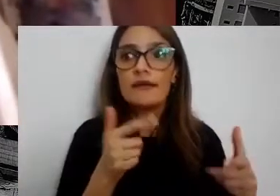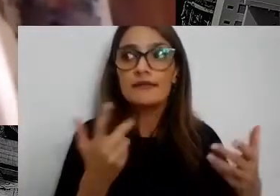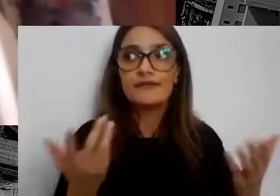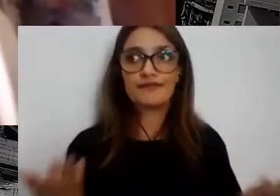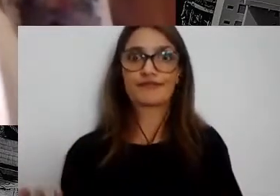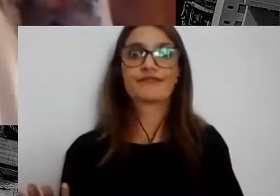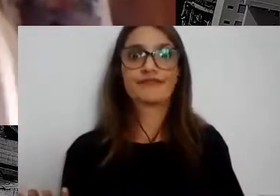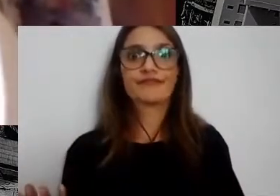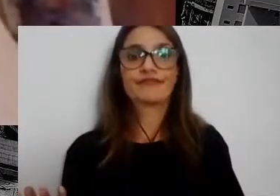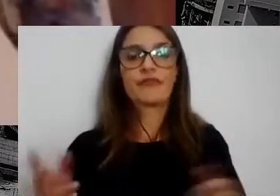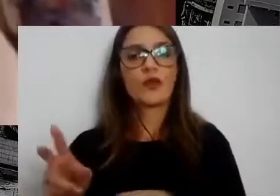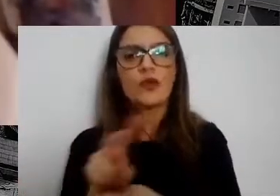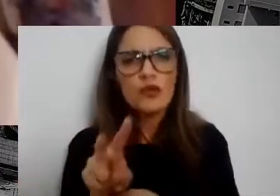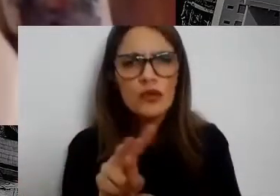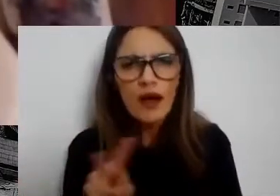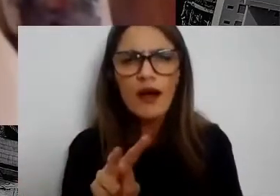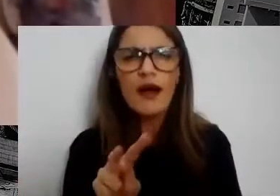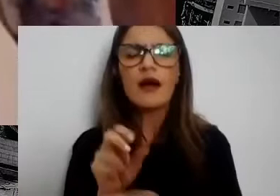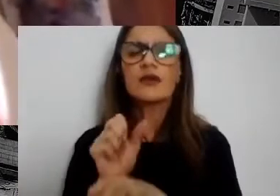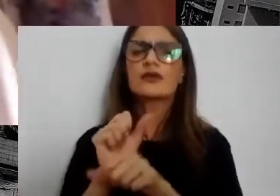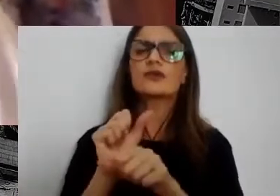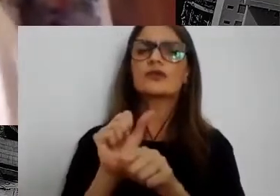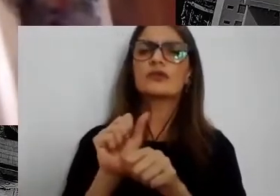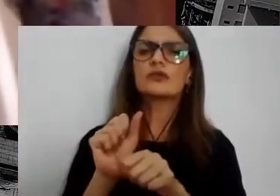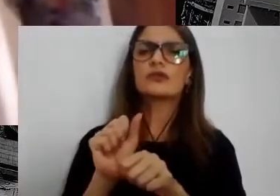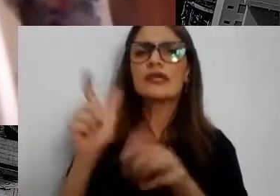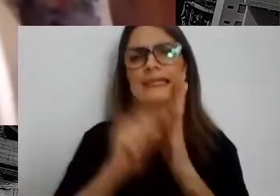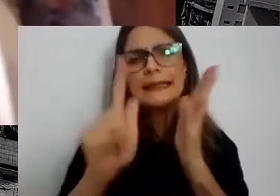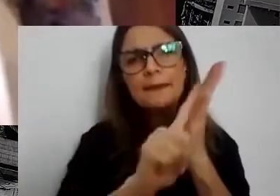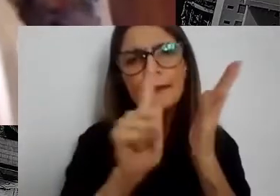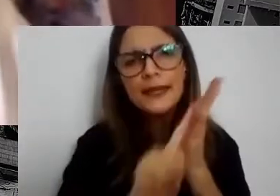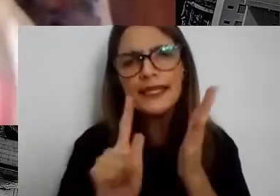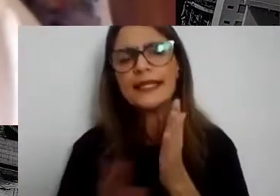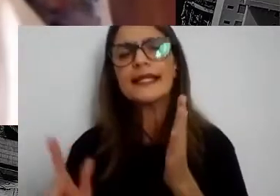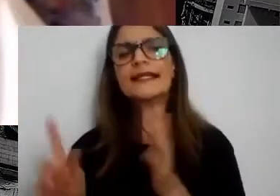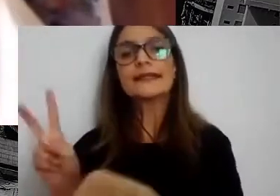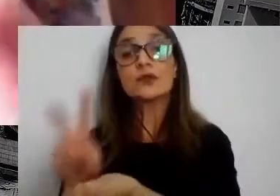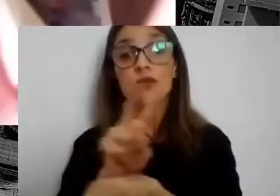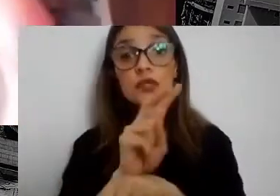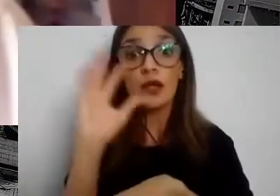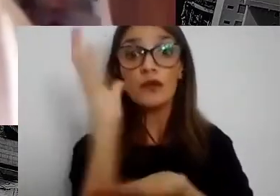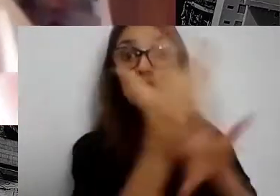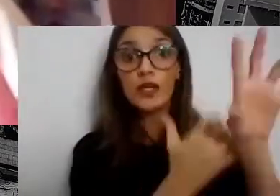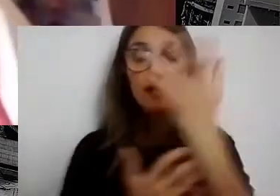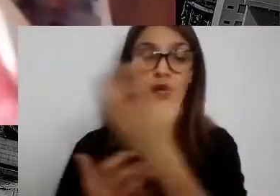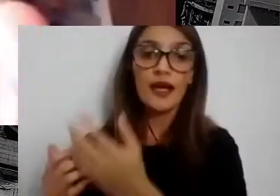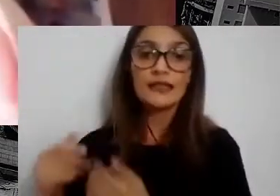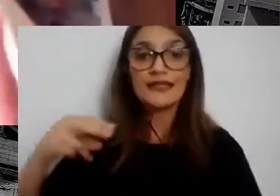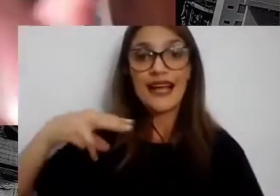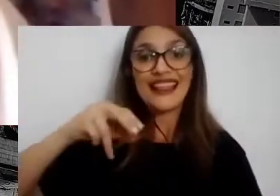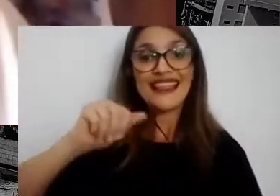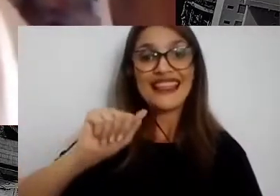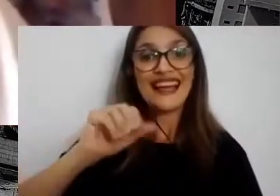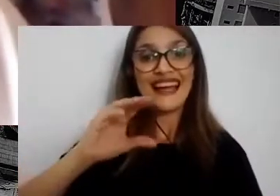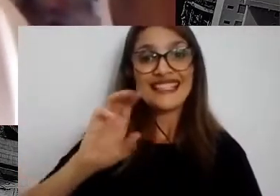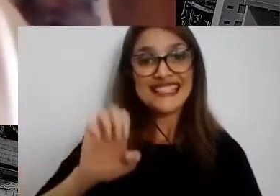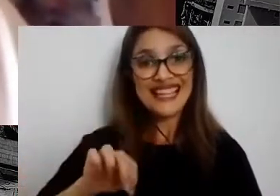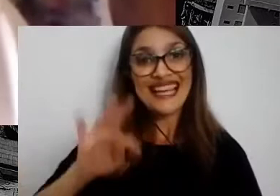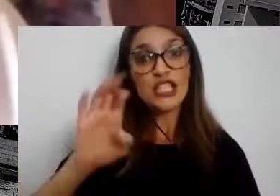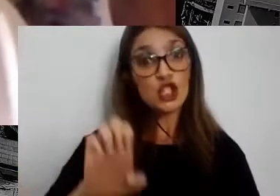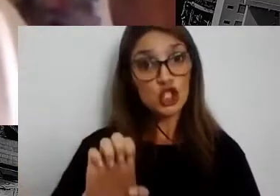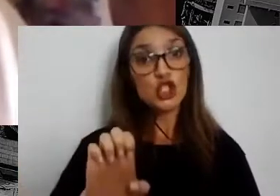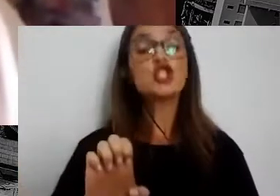conservação, a restauração das florestas, a proteção das nascentes, quer dizer, o planejamento do território respeitando